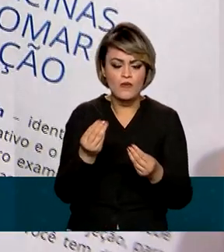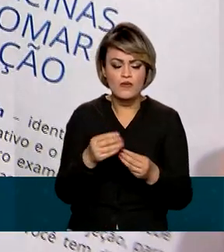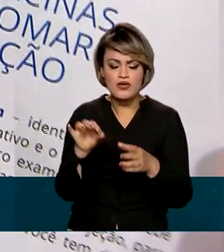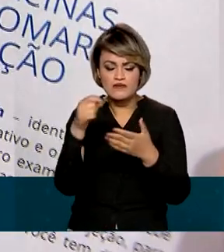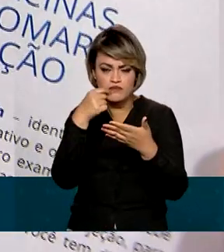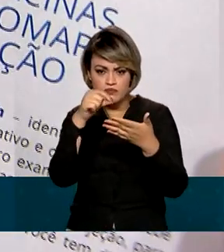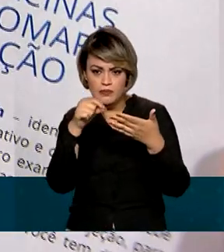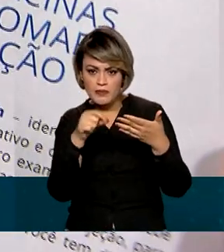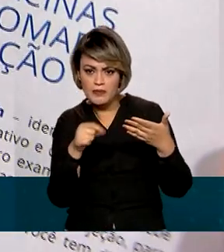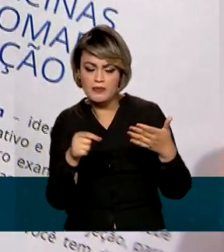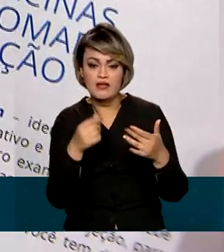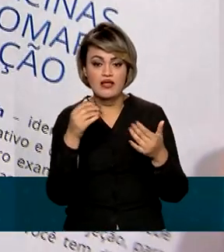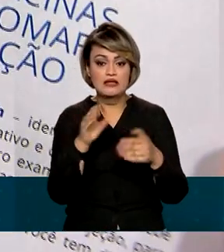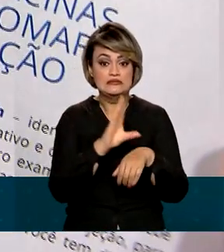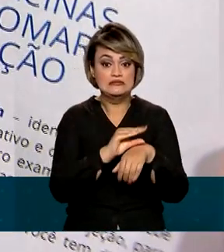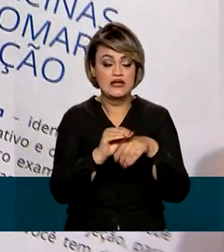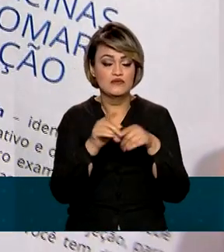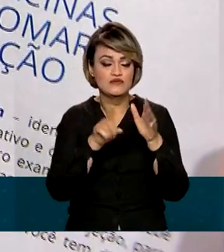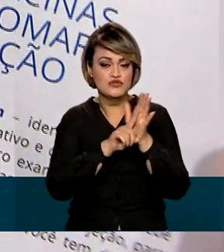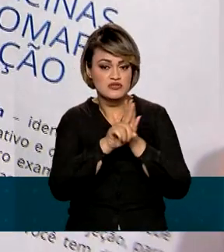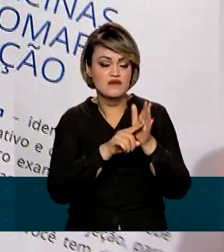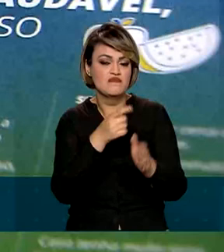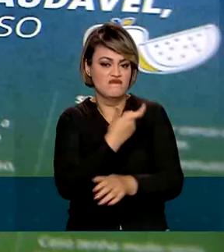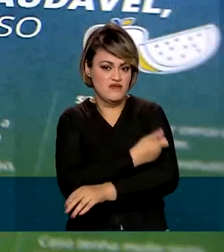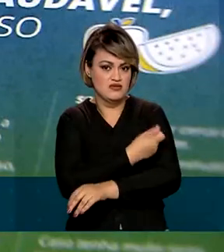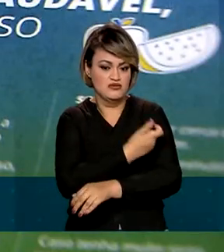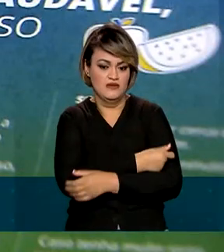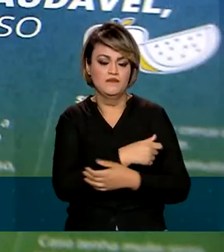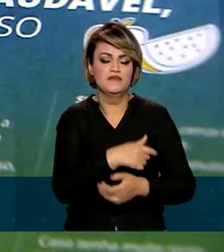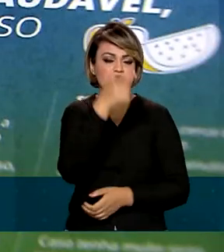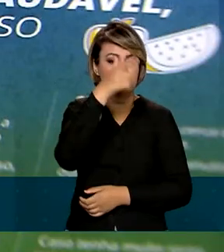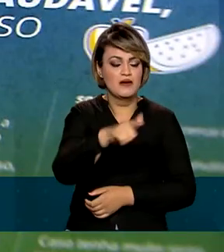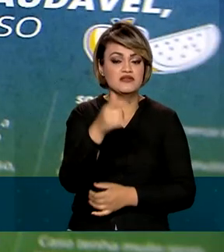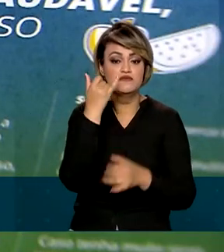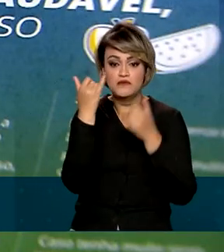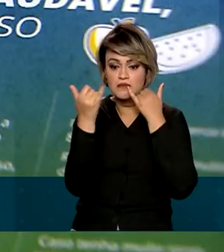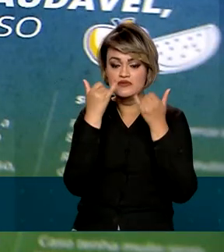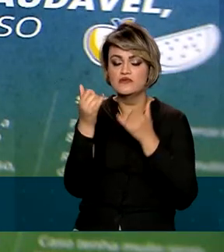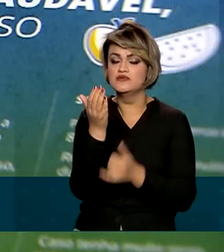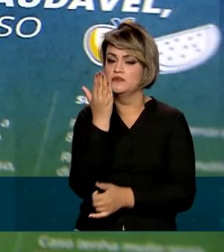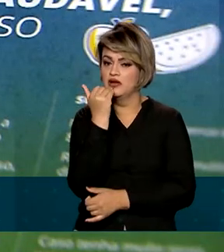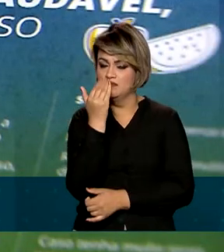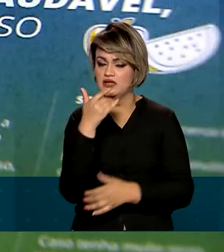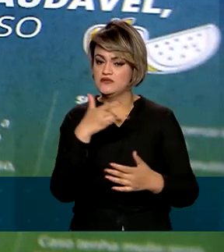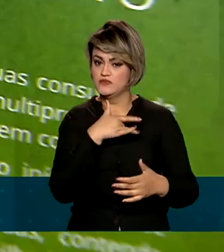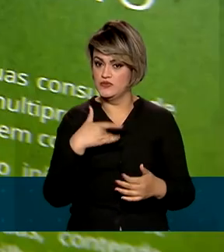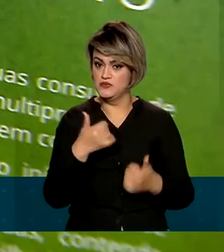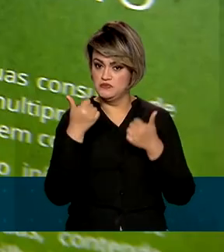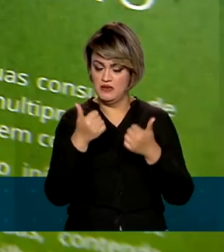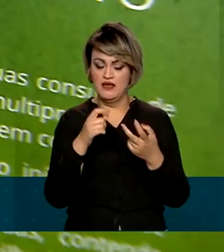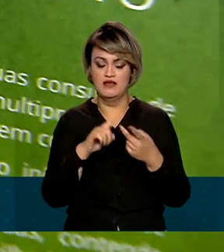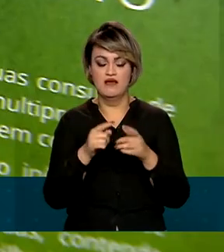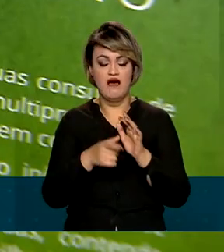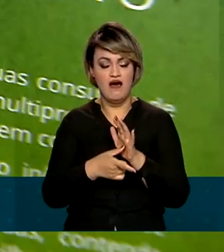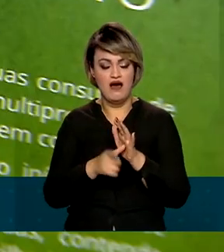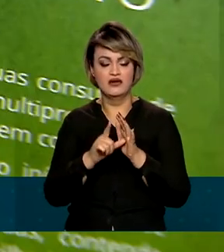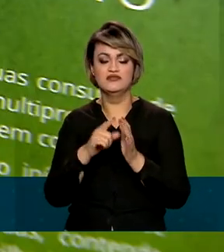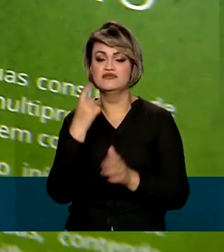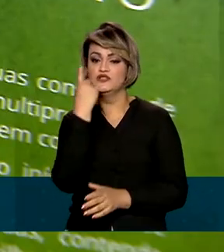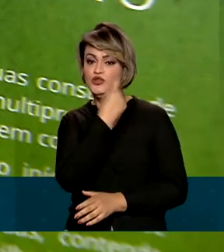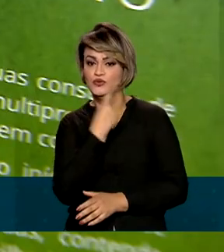de preenchimento dos dados de exames e vacinas. Há também informações sobre alimentação saudável, pré-natal